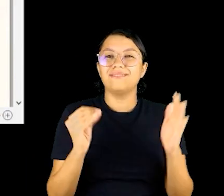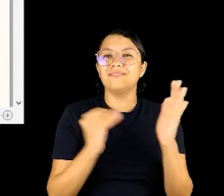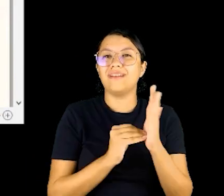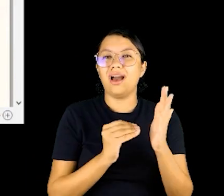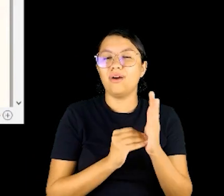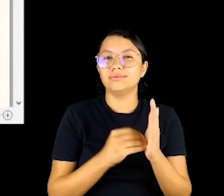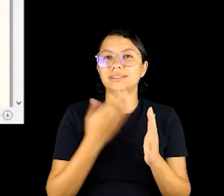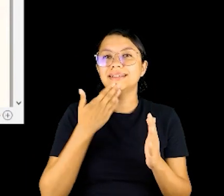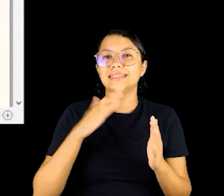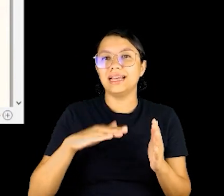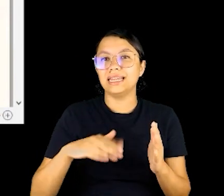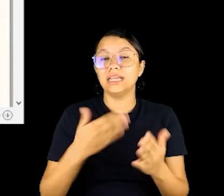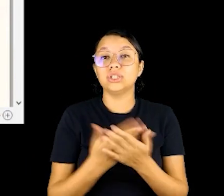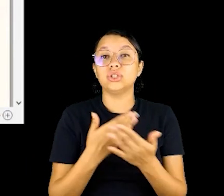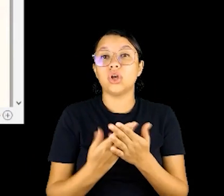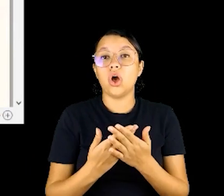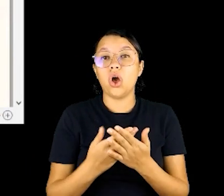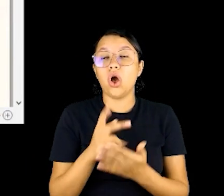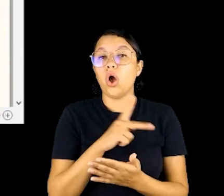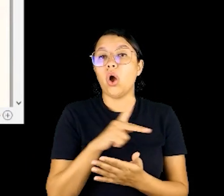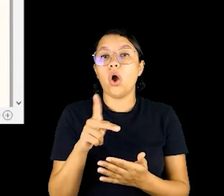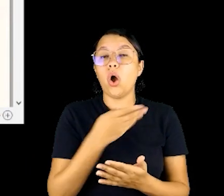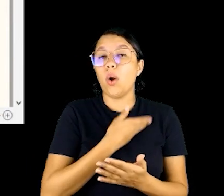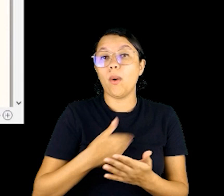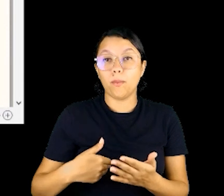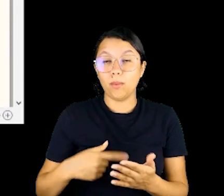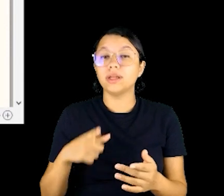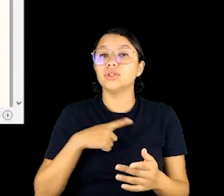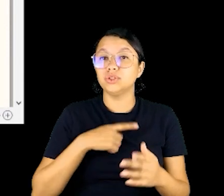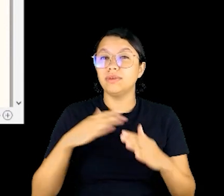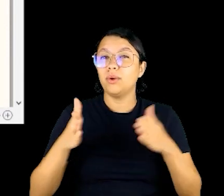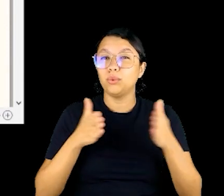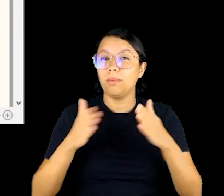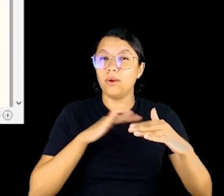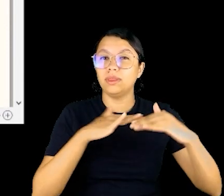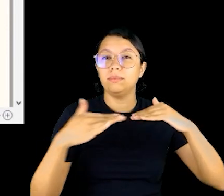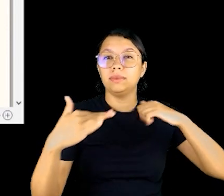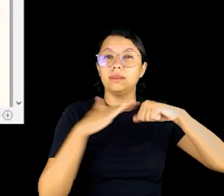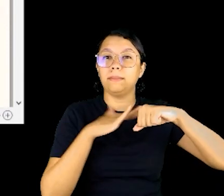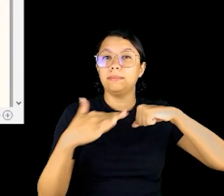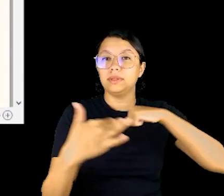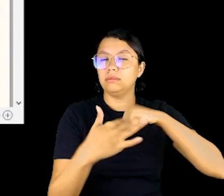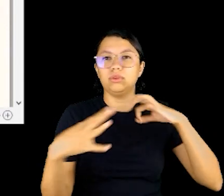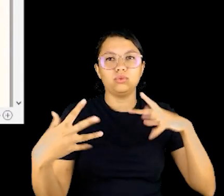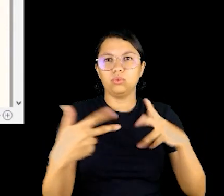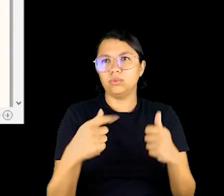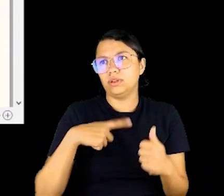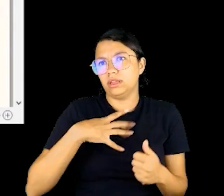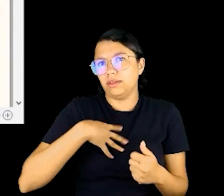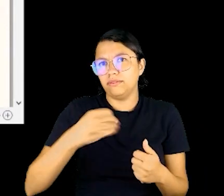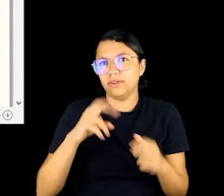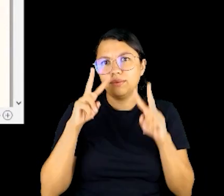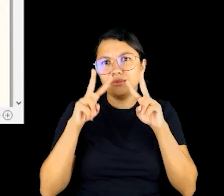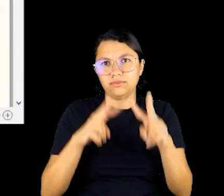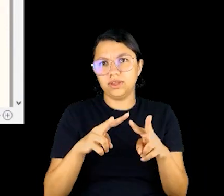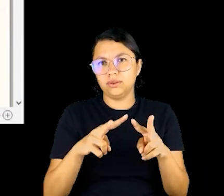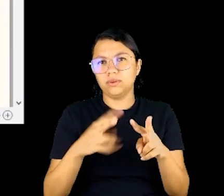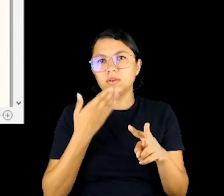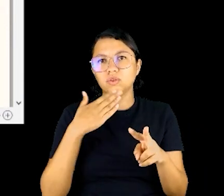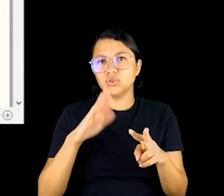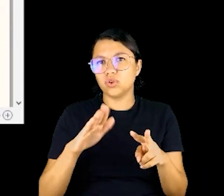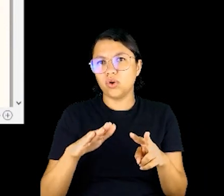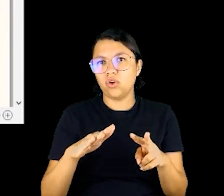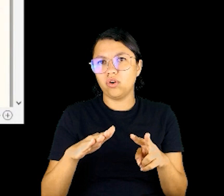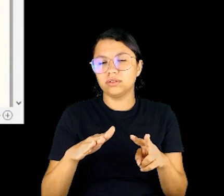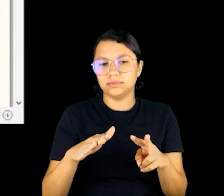o déficit que as crianças das escolas públicas tiveram na educação por causa da pandemia. Eu acho que todos aqueles que têm filhos verificaram